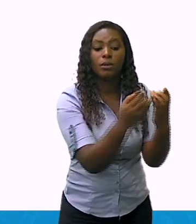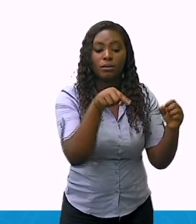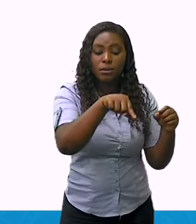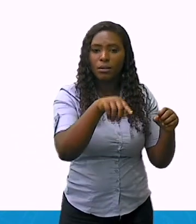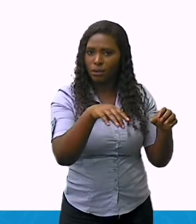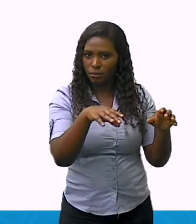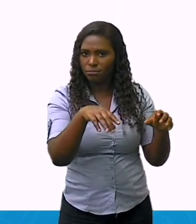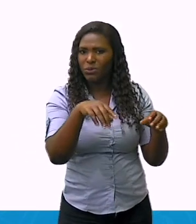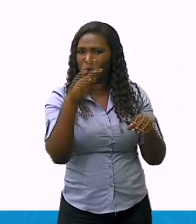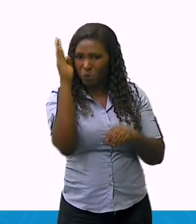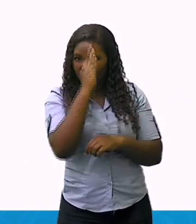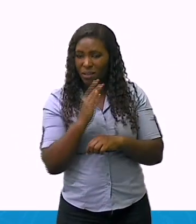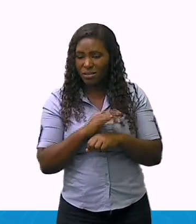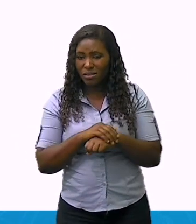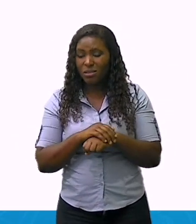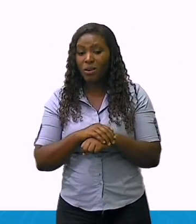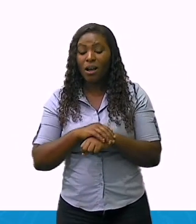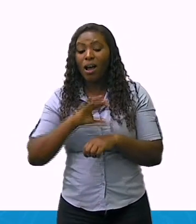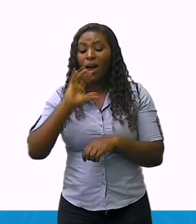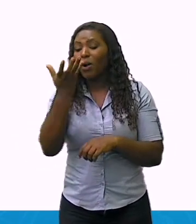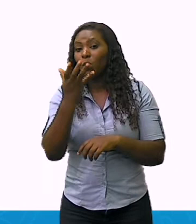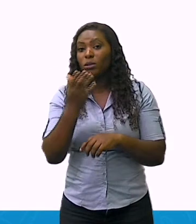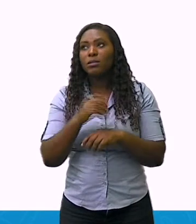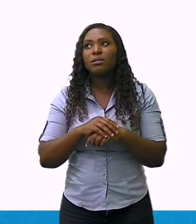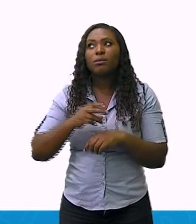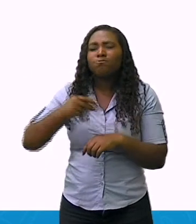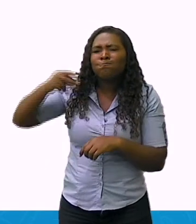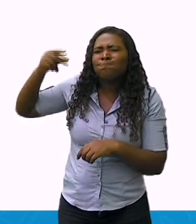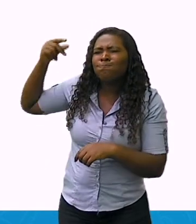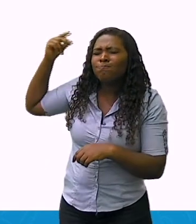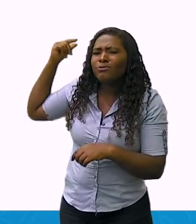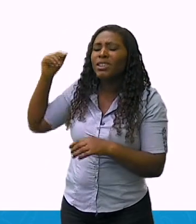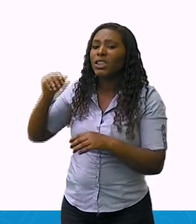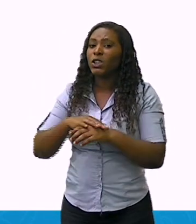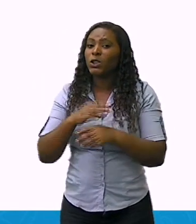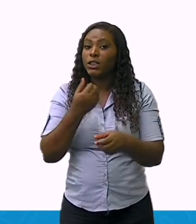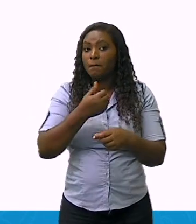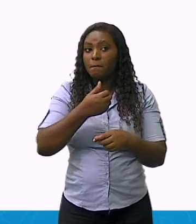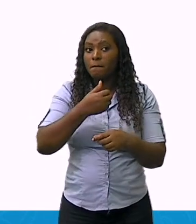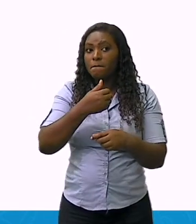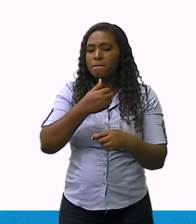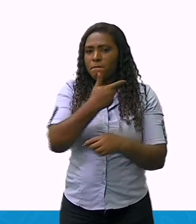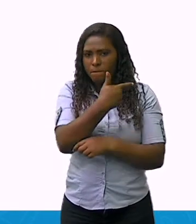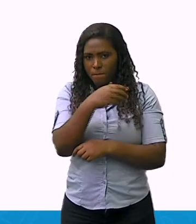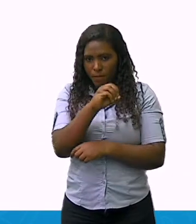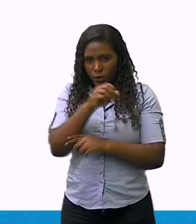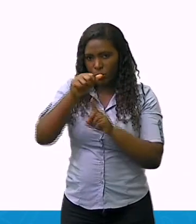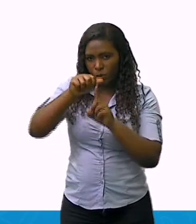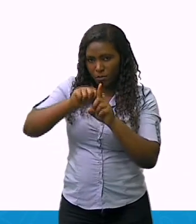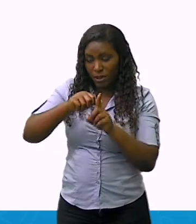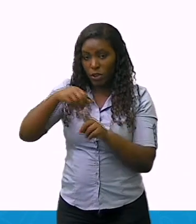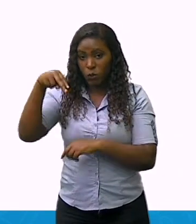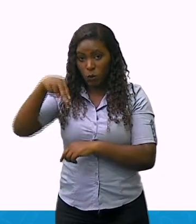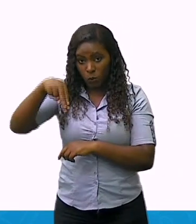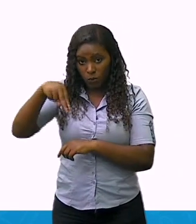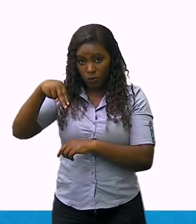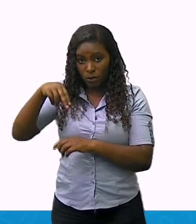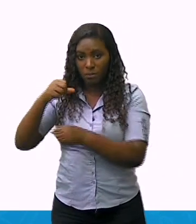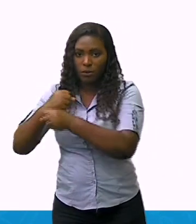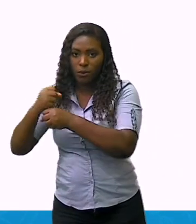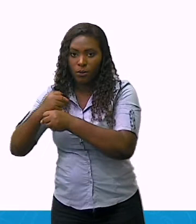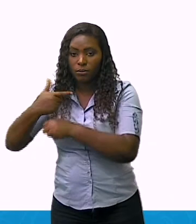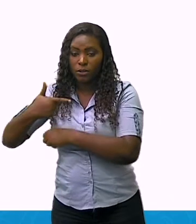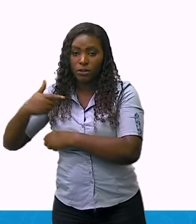Brasil aconteceu em 20 de novembro de 2003, quando foi realizado um decreto